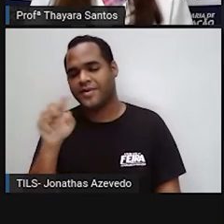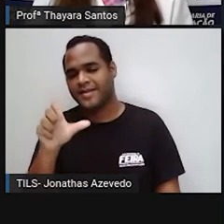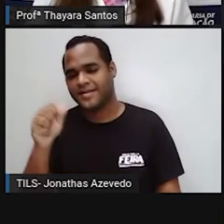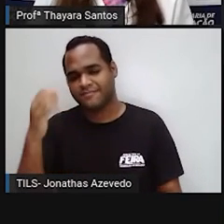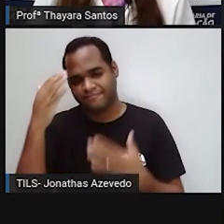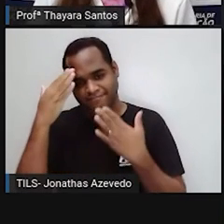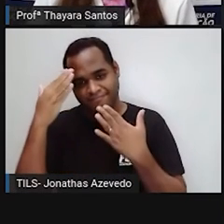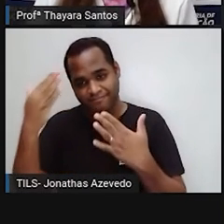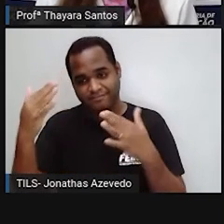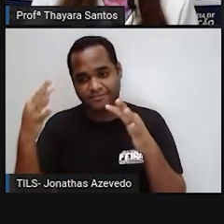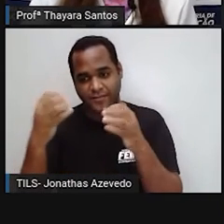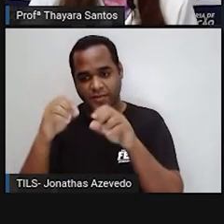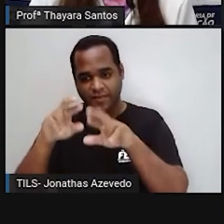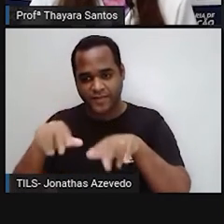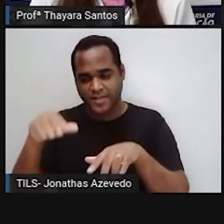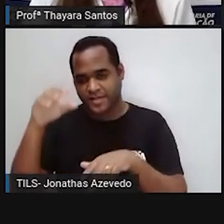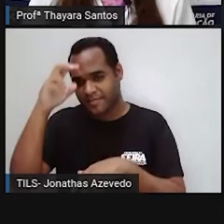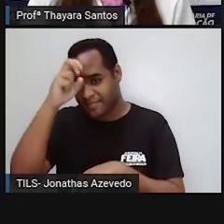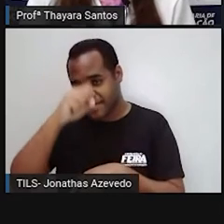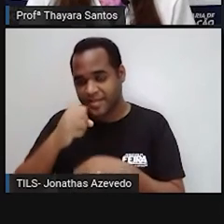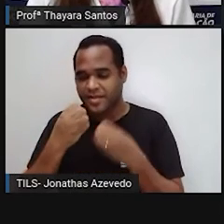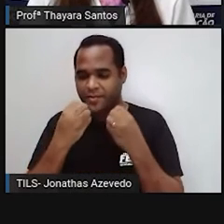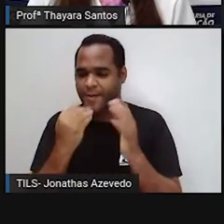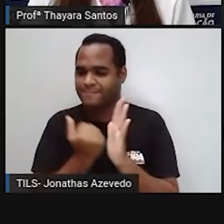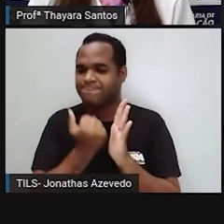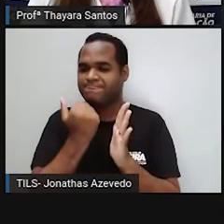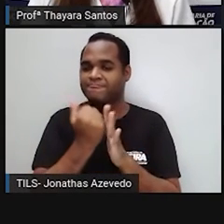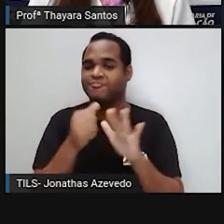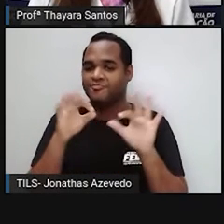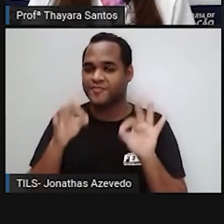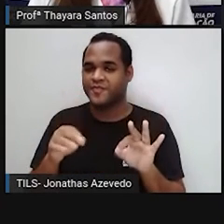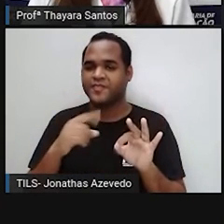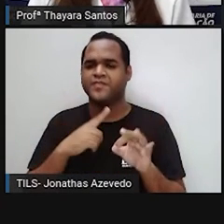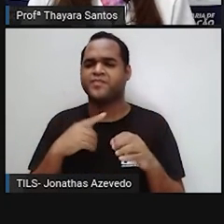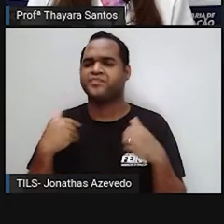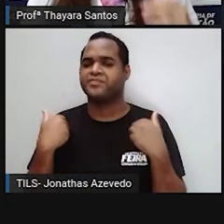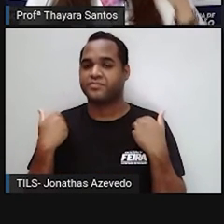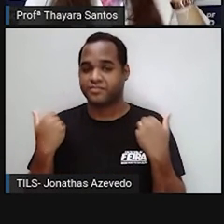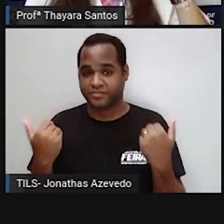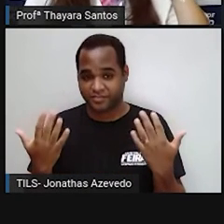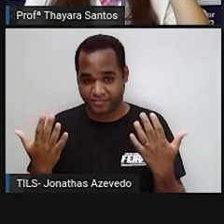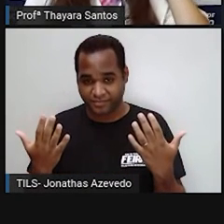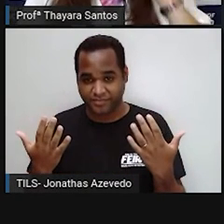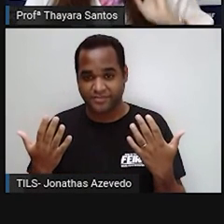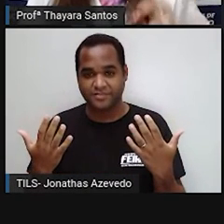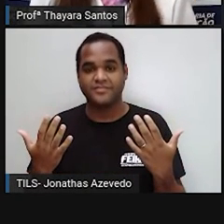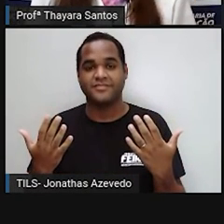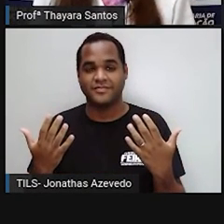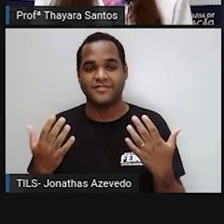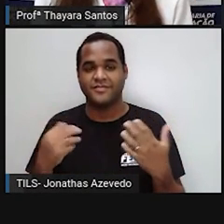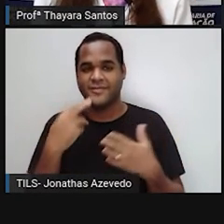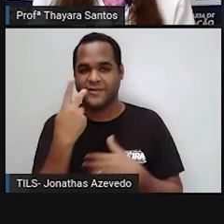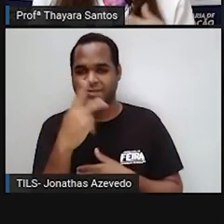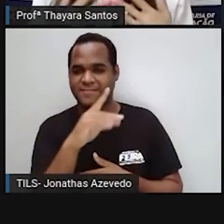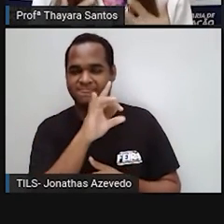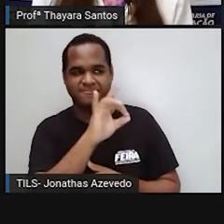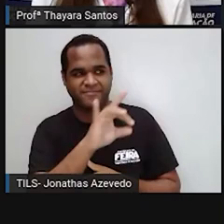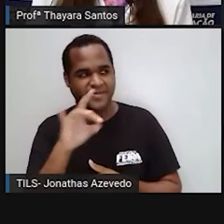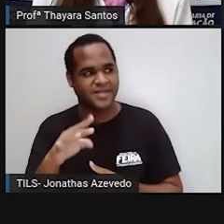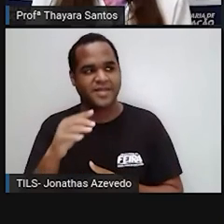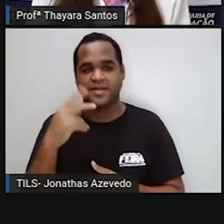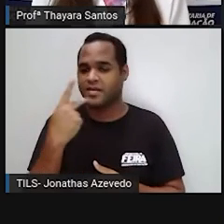e nos fizeram aprender bastante nessa aula de hoje. Então, eu espero que vocês tenham